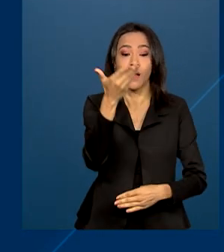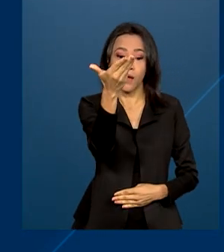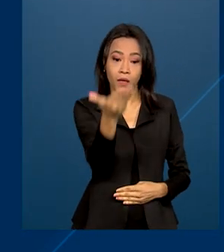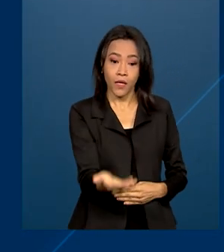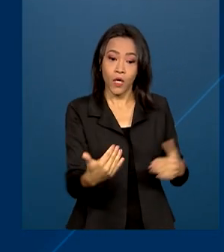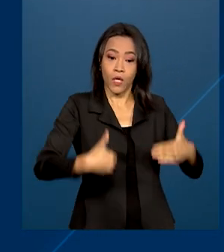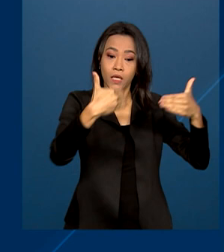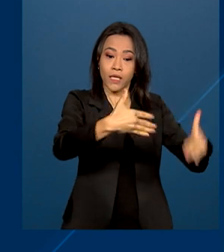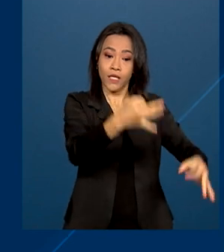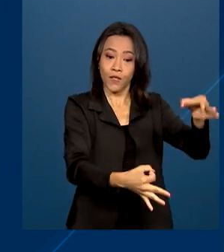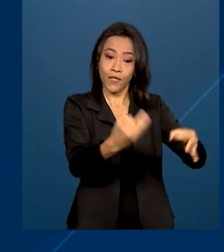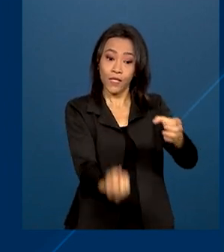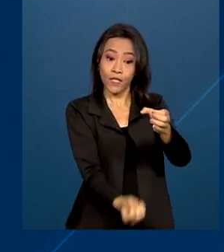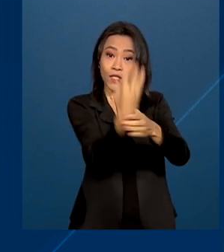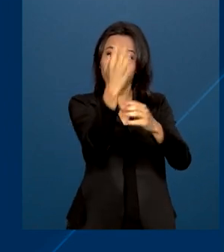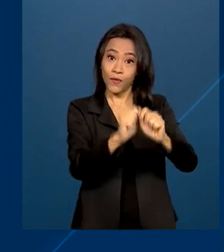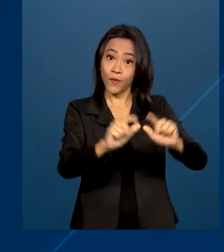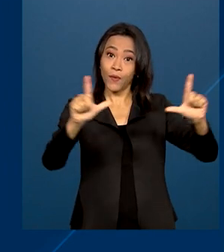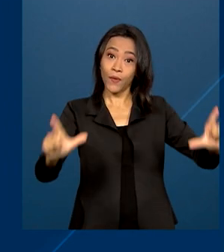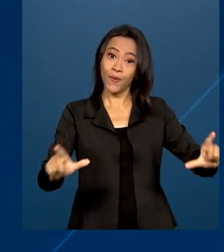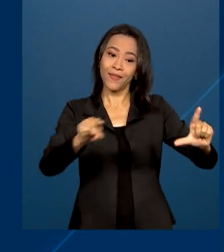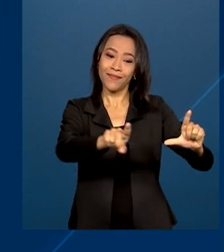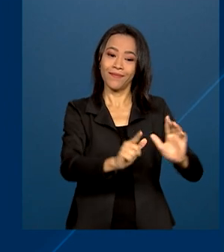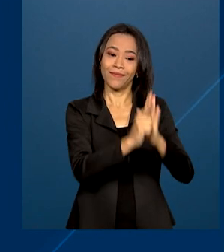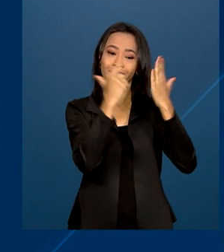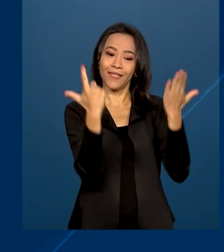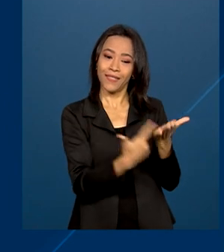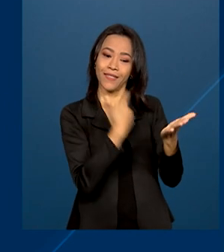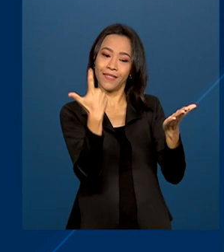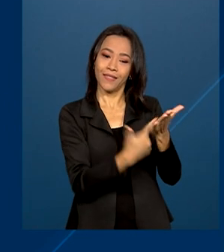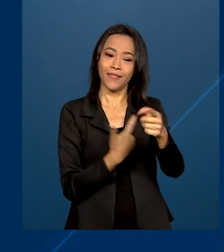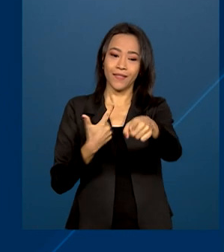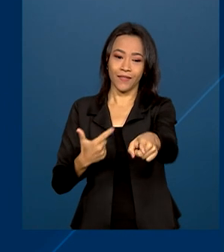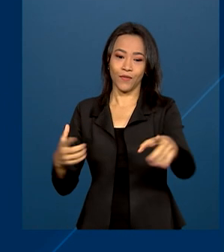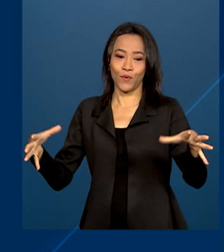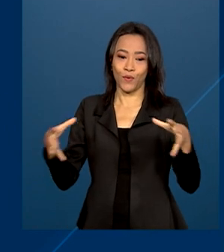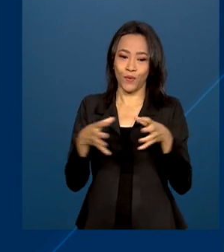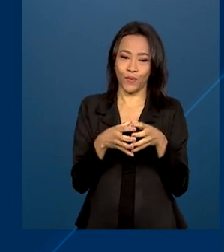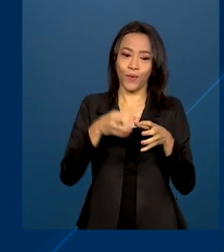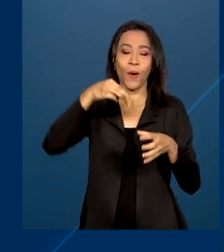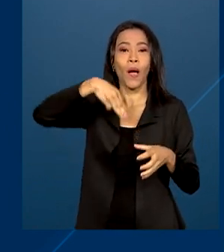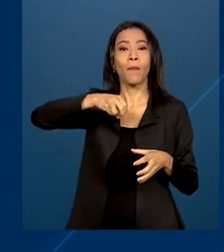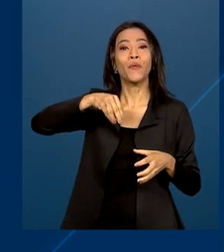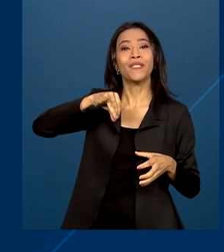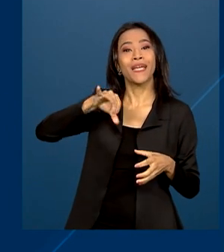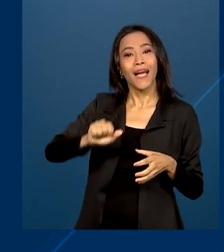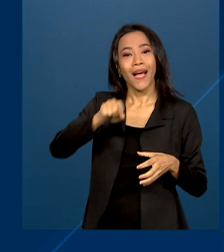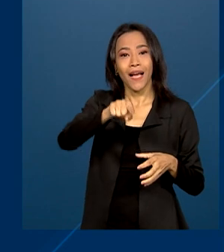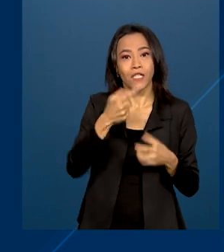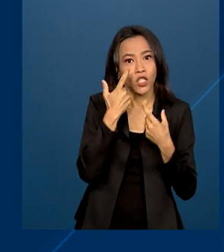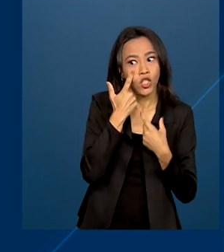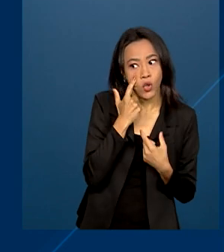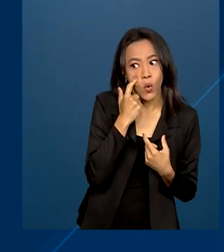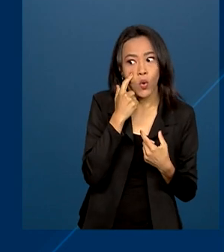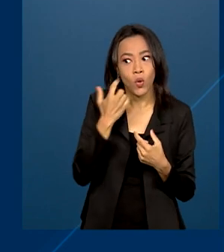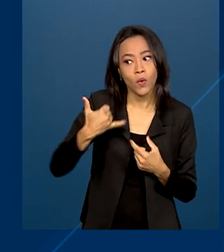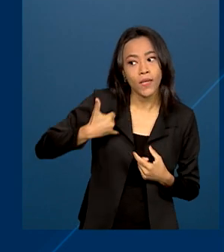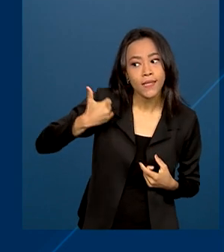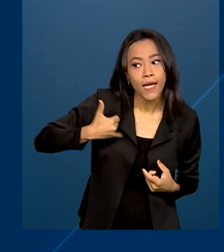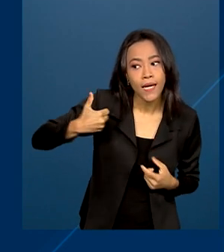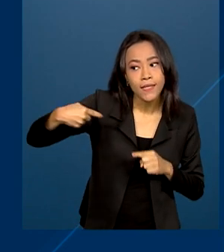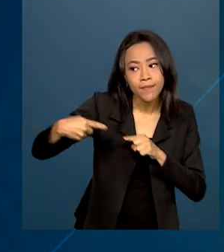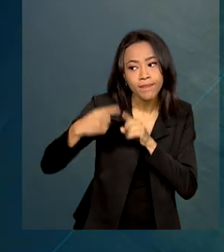Segurança Pública lançou, em parceria com a turma da Mônica de Maurício de Souza, o gibi de olho na classificação